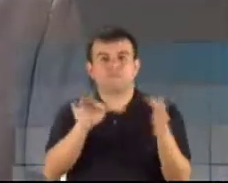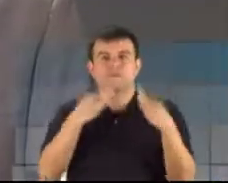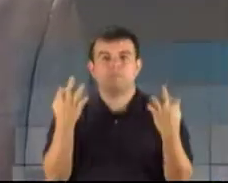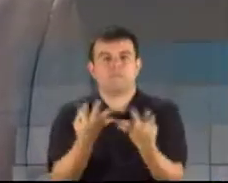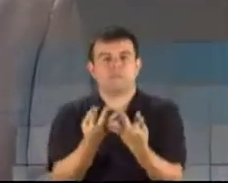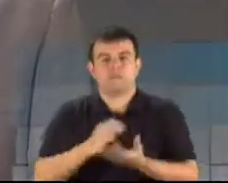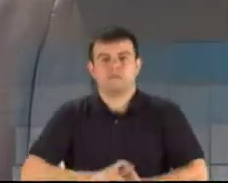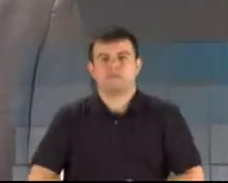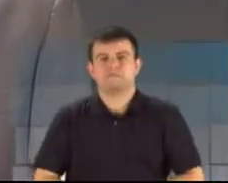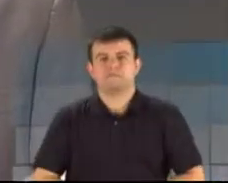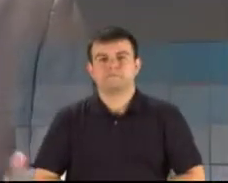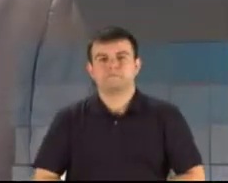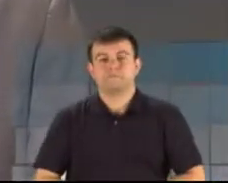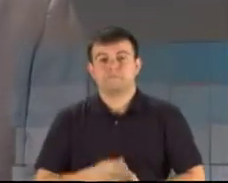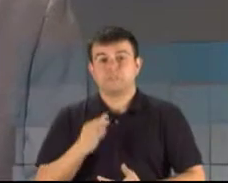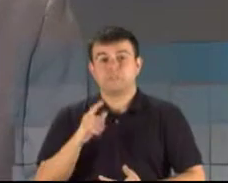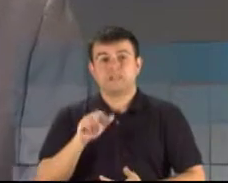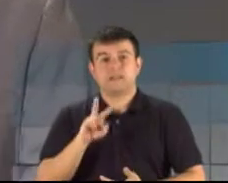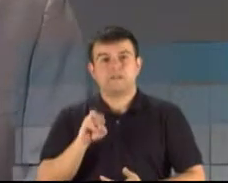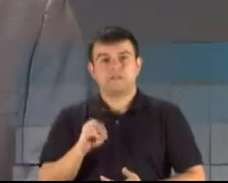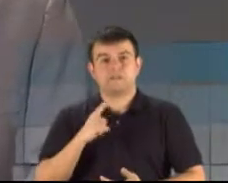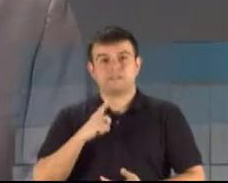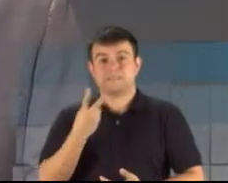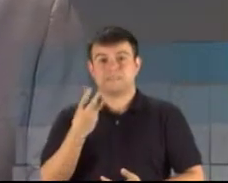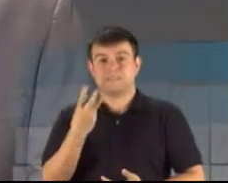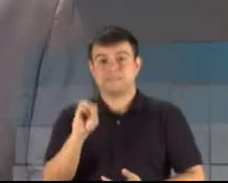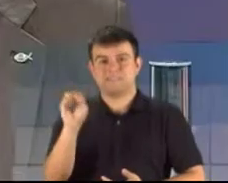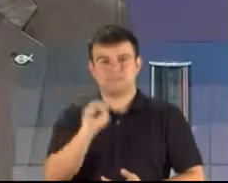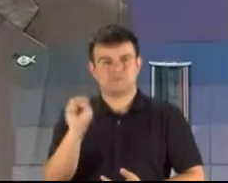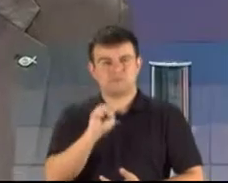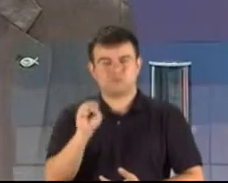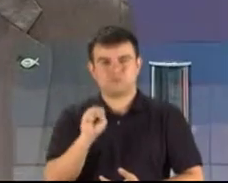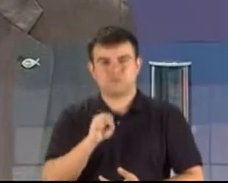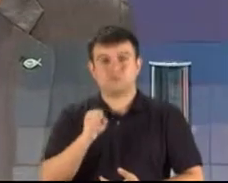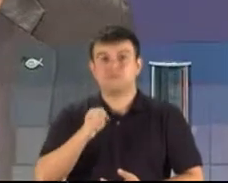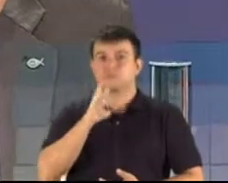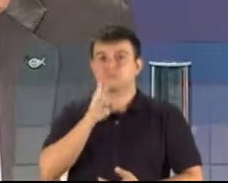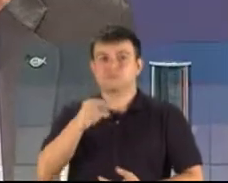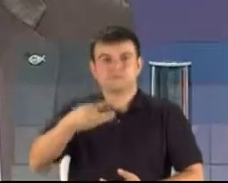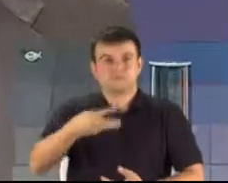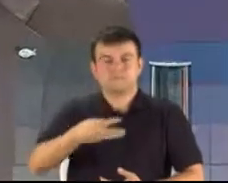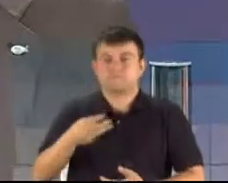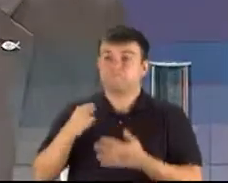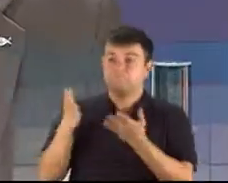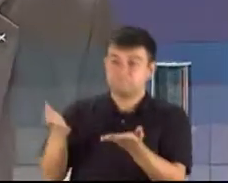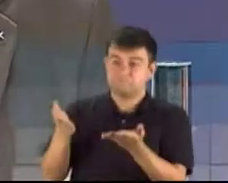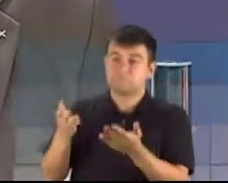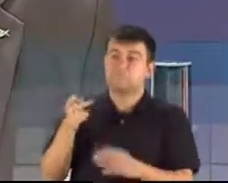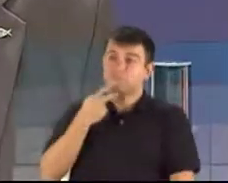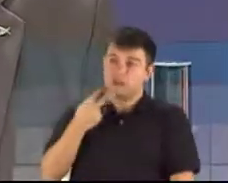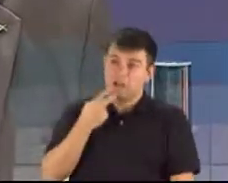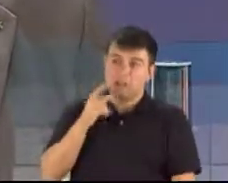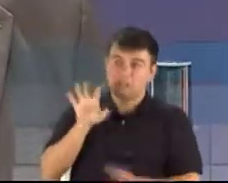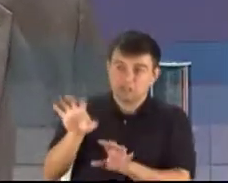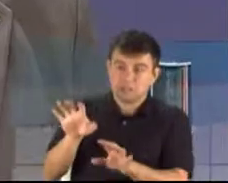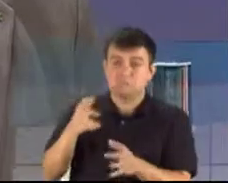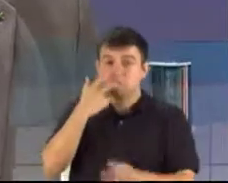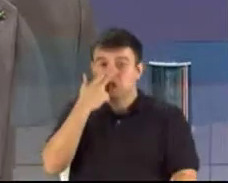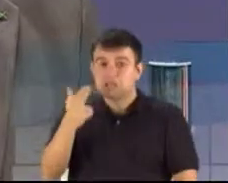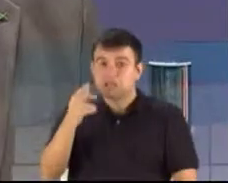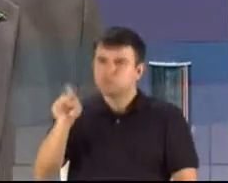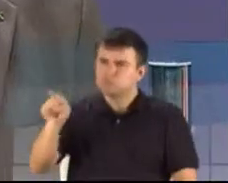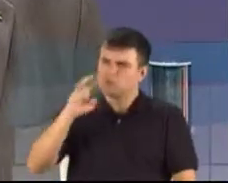Candidato Flávio Gomes tem 30 segundos para a tréplica. Da forma que a candidata fala, parece que ela está me fazendo uma